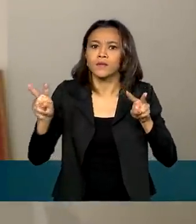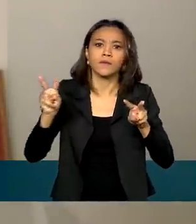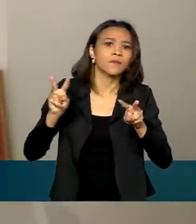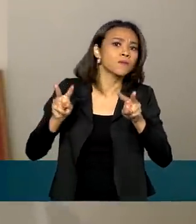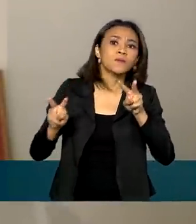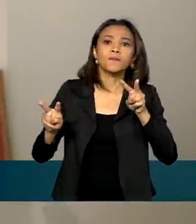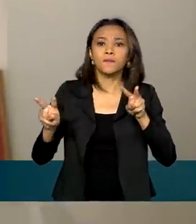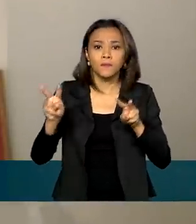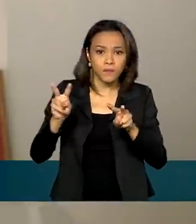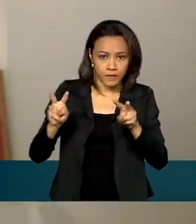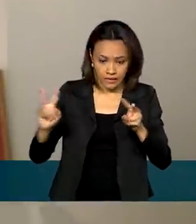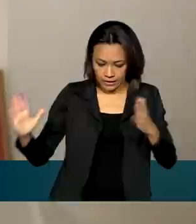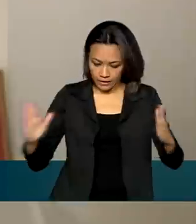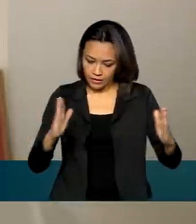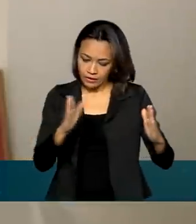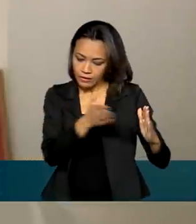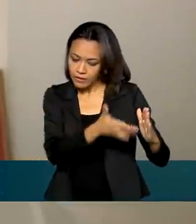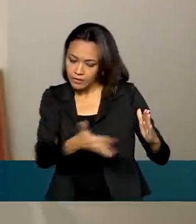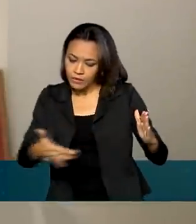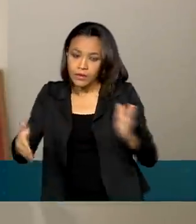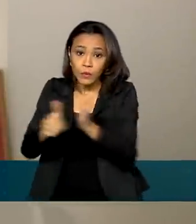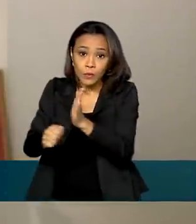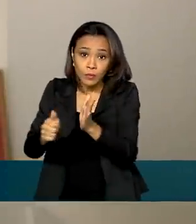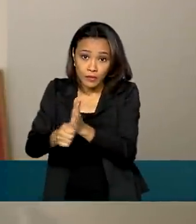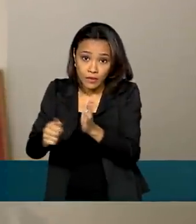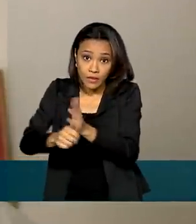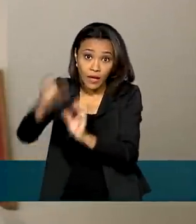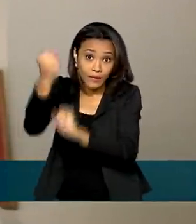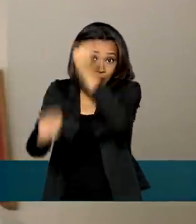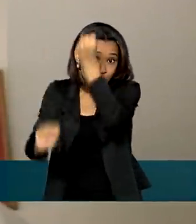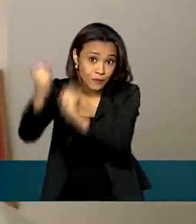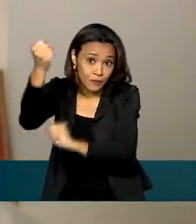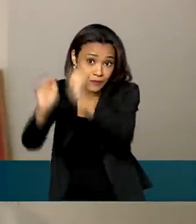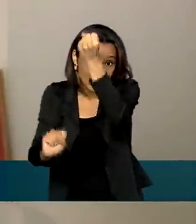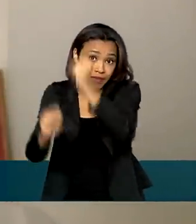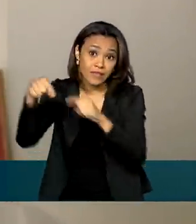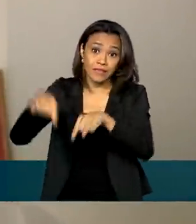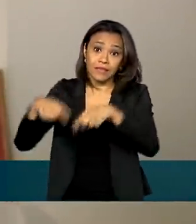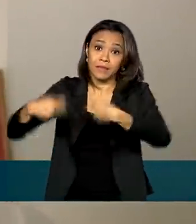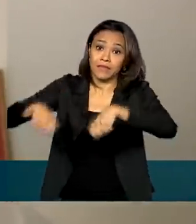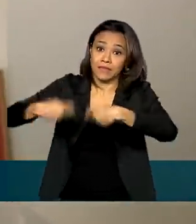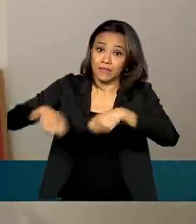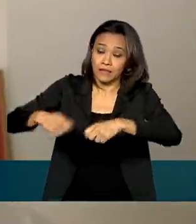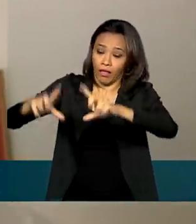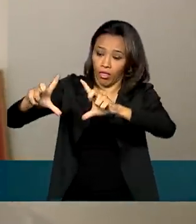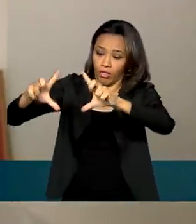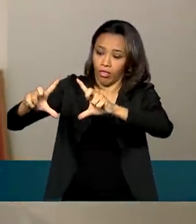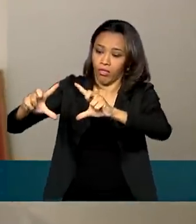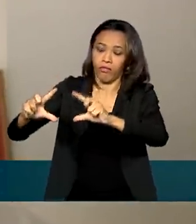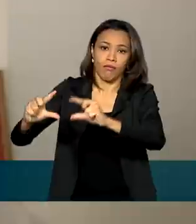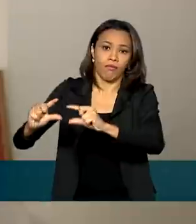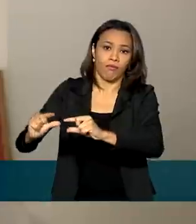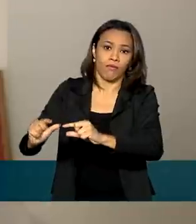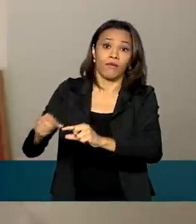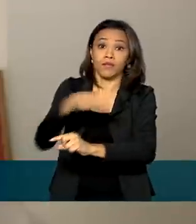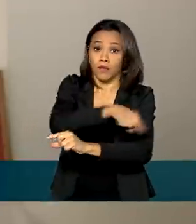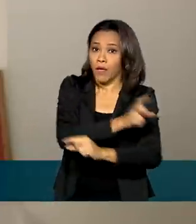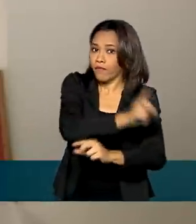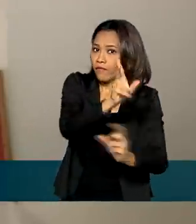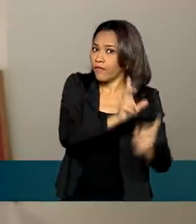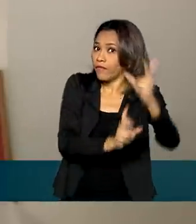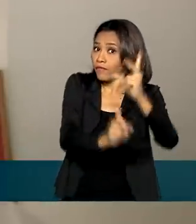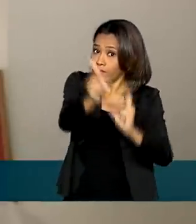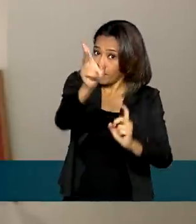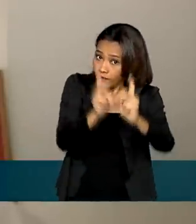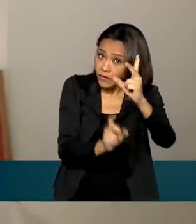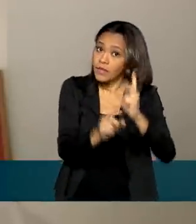dentro da cadeia do milho, a questão da indústria muito apreensiva com a redução dos estoques, a grande exportação do grão e a